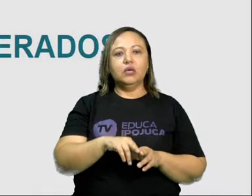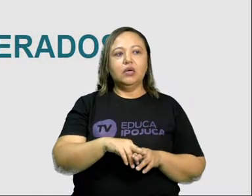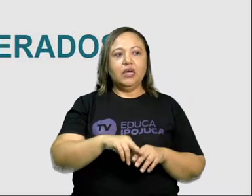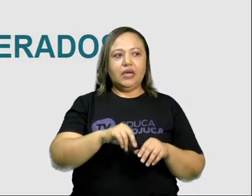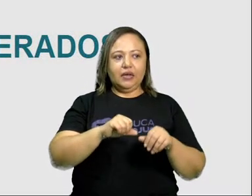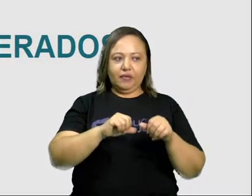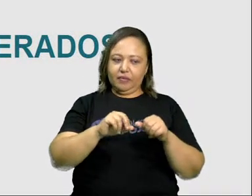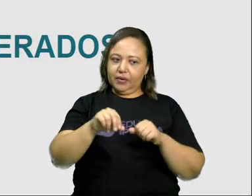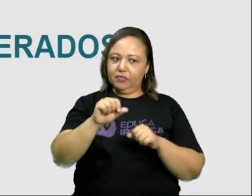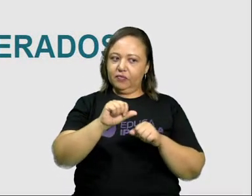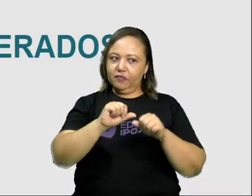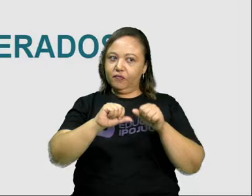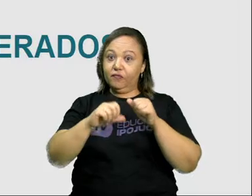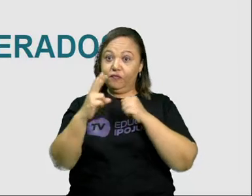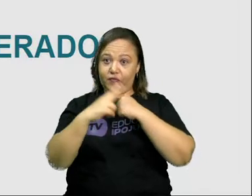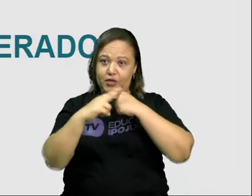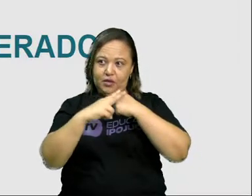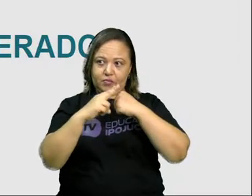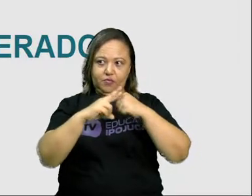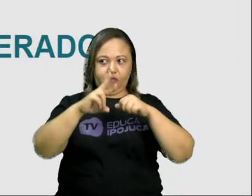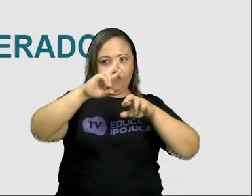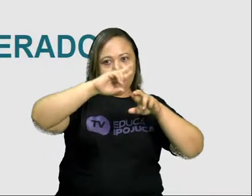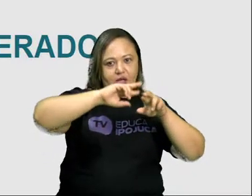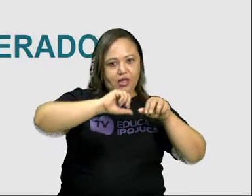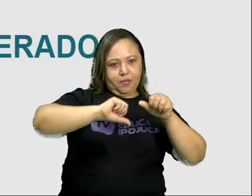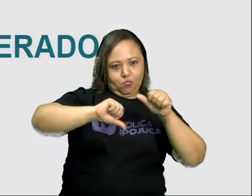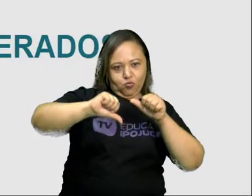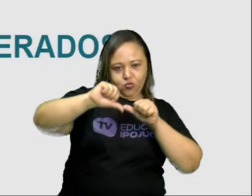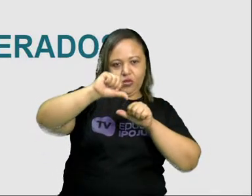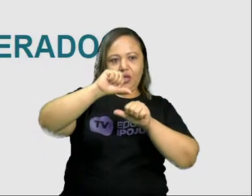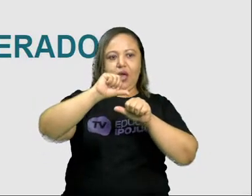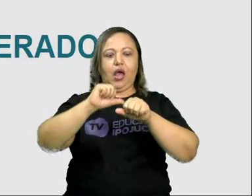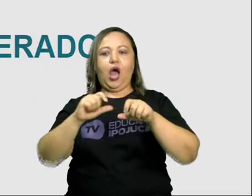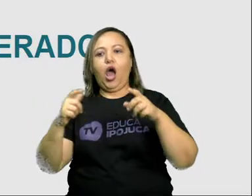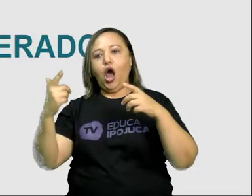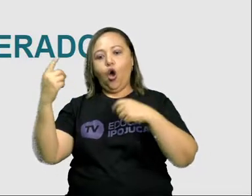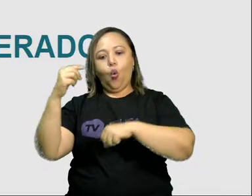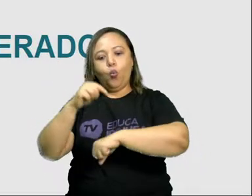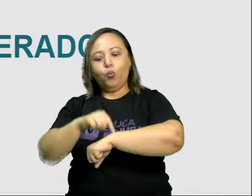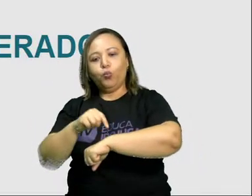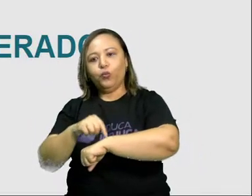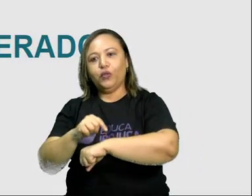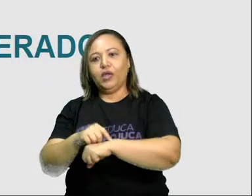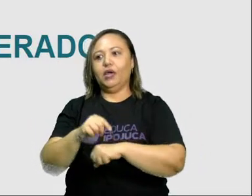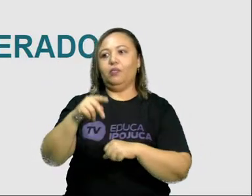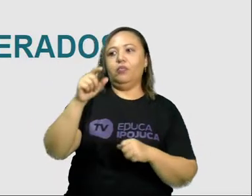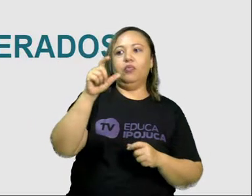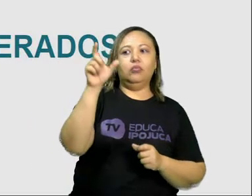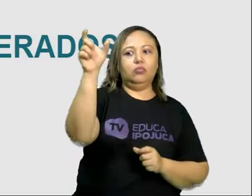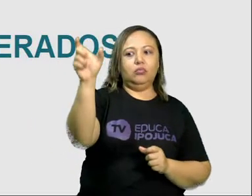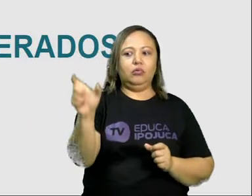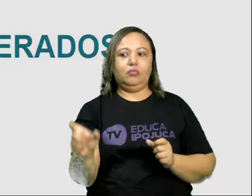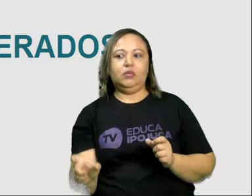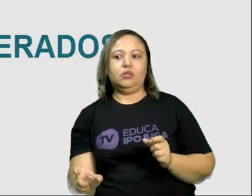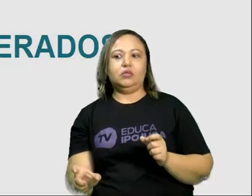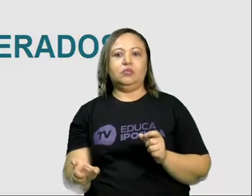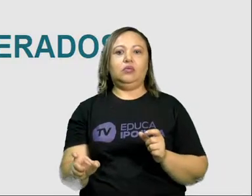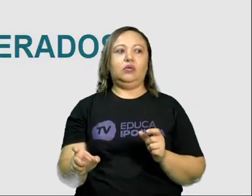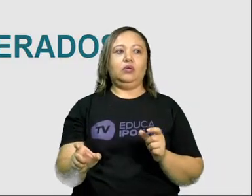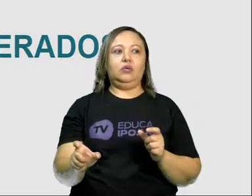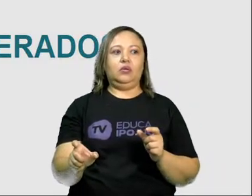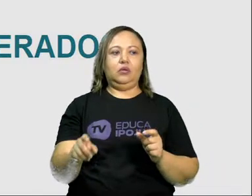Variar a forma do verbo para iniciar o tempo ou a pessoa é conjugar. É